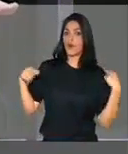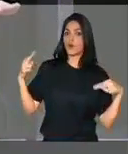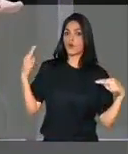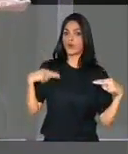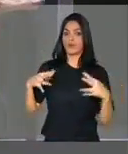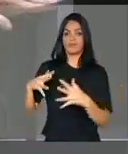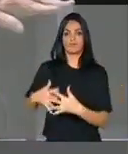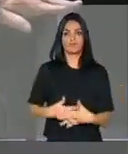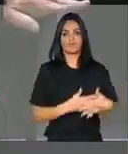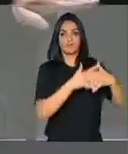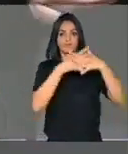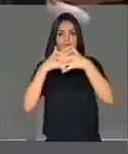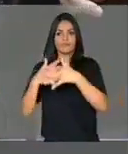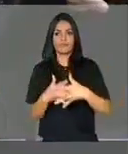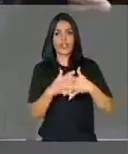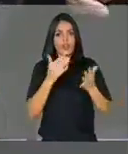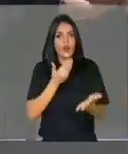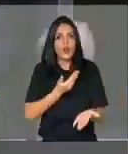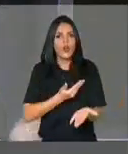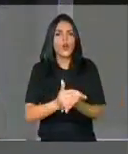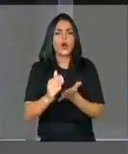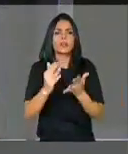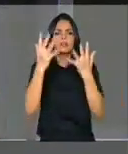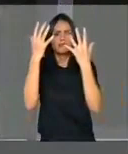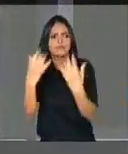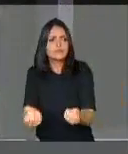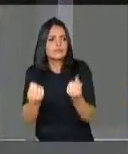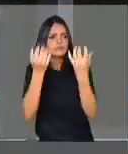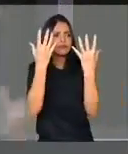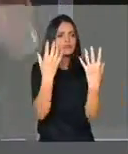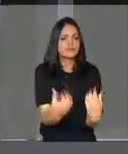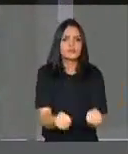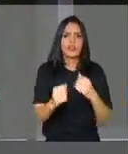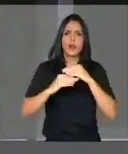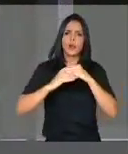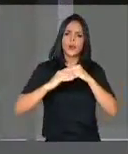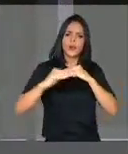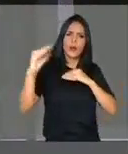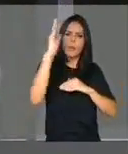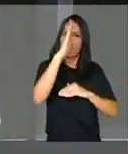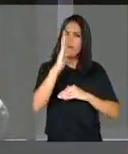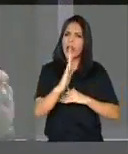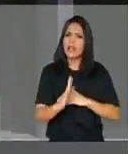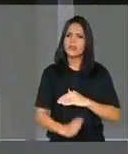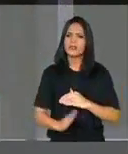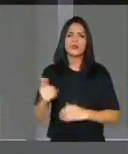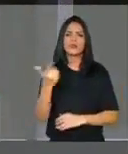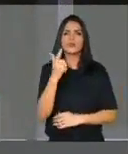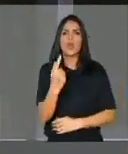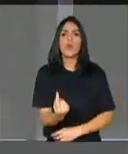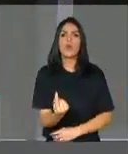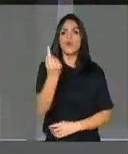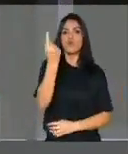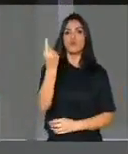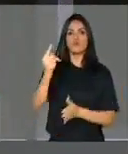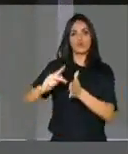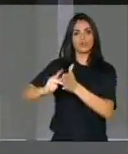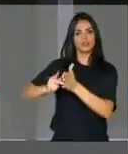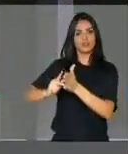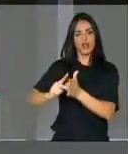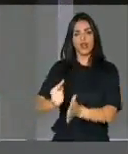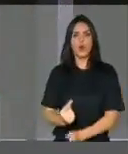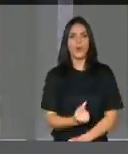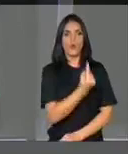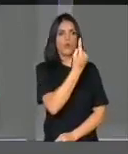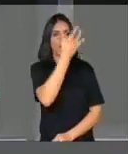uma adesão linear, horizontal, no Brasil inteiro? Esse movimento não tem cabeça, não tem sindicato